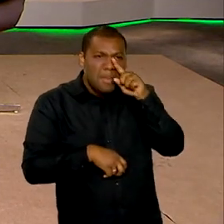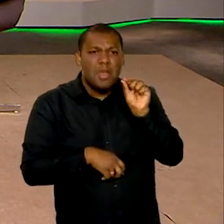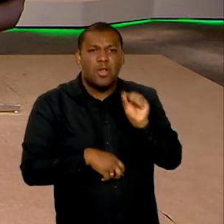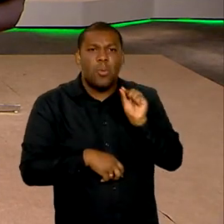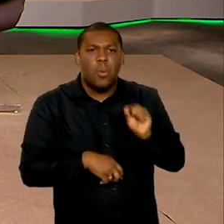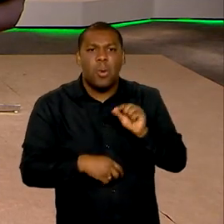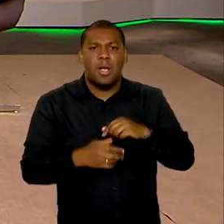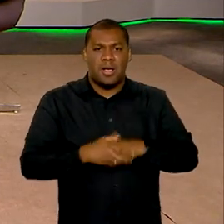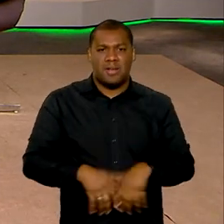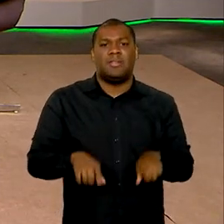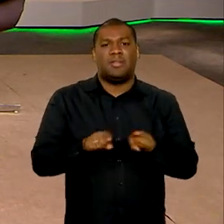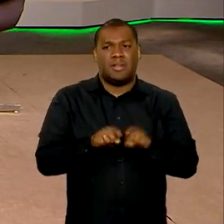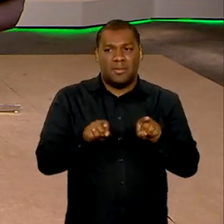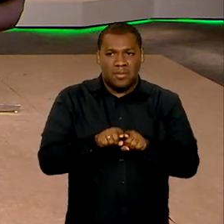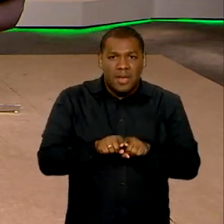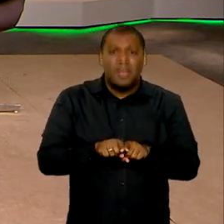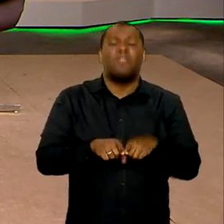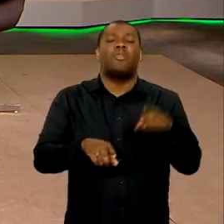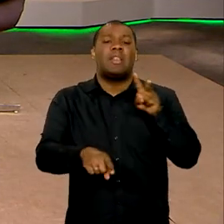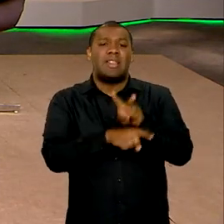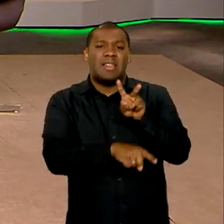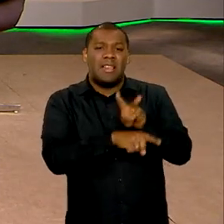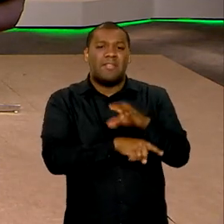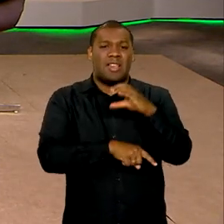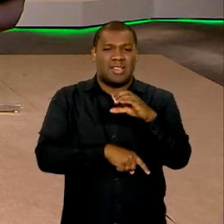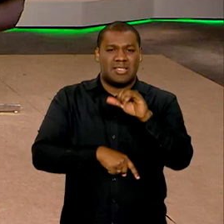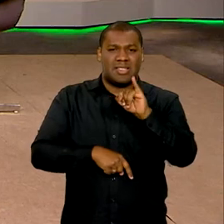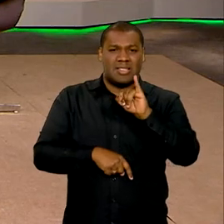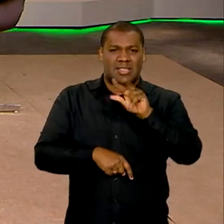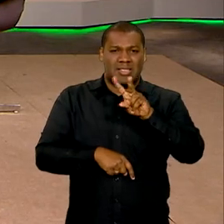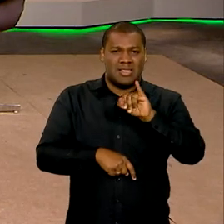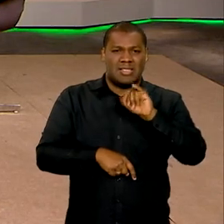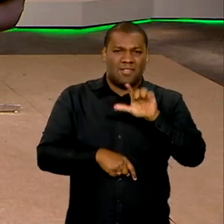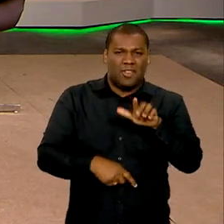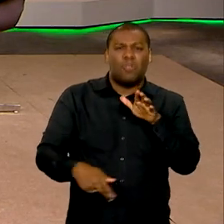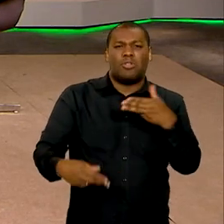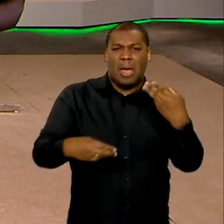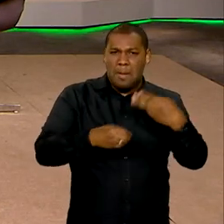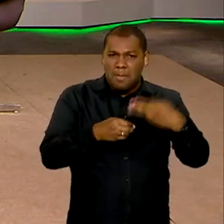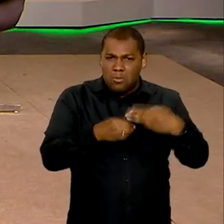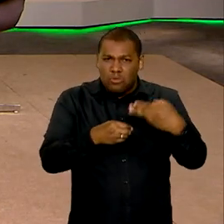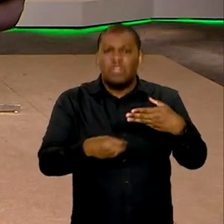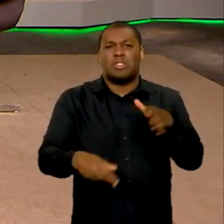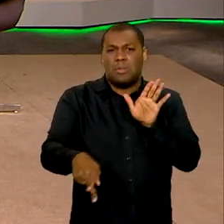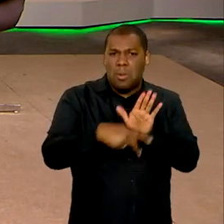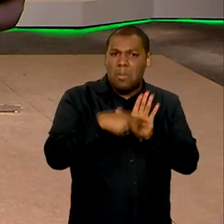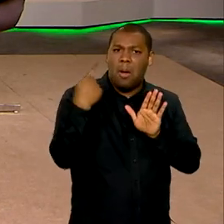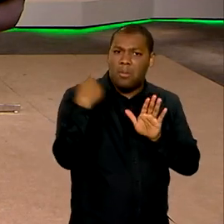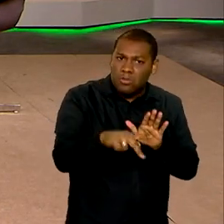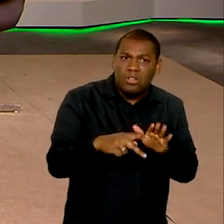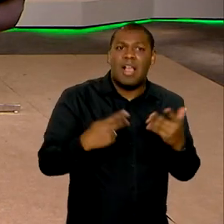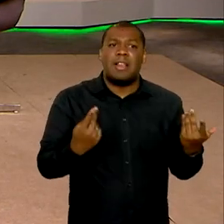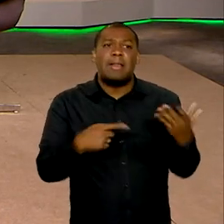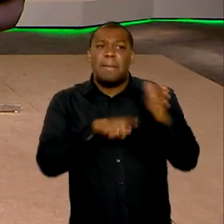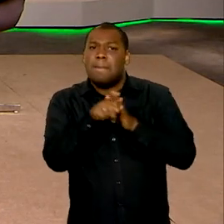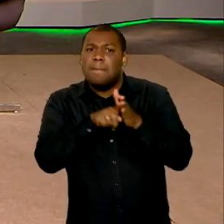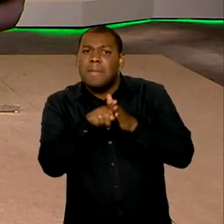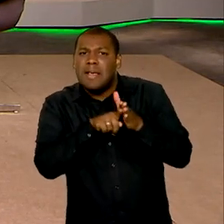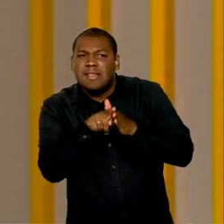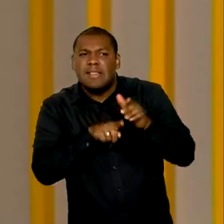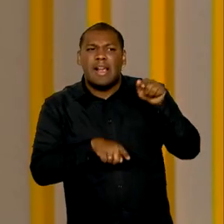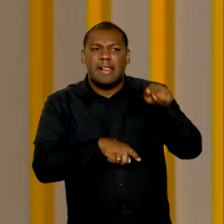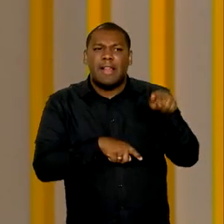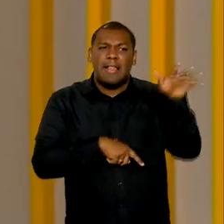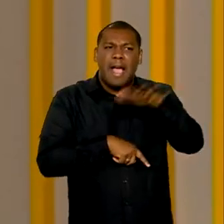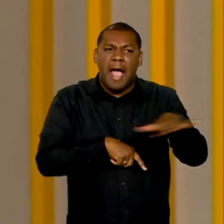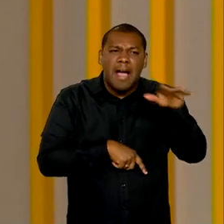buscar na defesa civil do seu município, principalmente, saber se ela vive em uma área de risco e quais são os riscos que existem naquela região. E, a partir